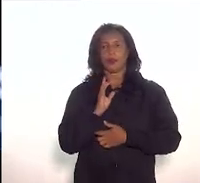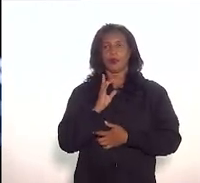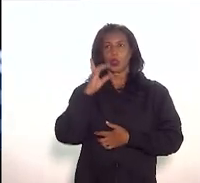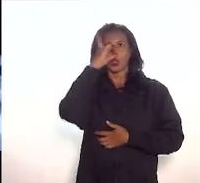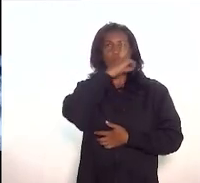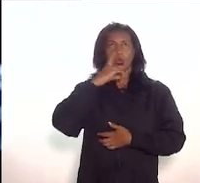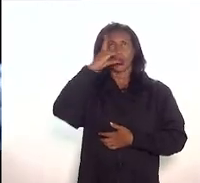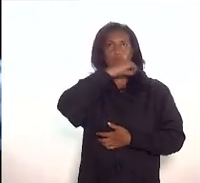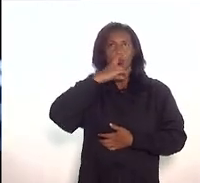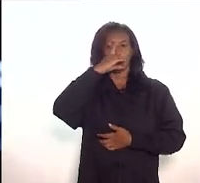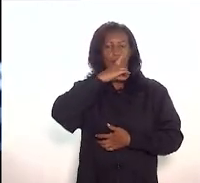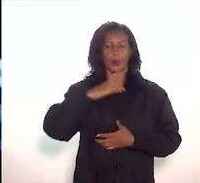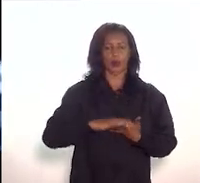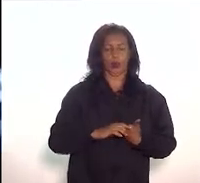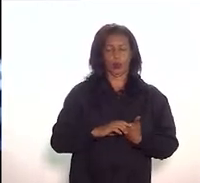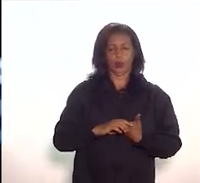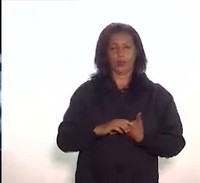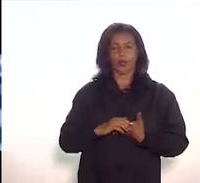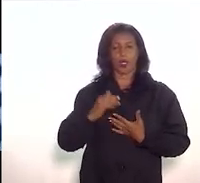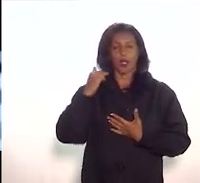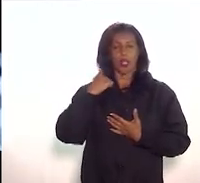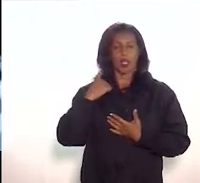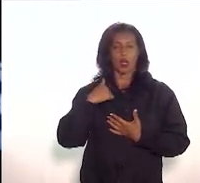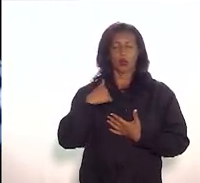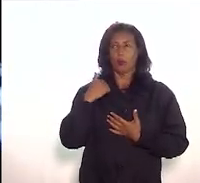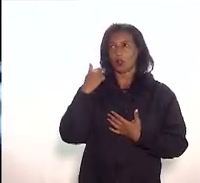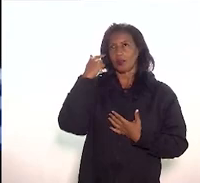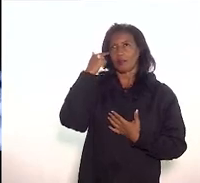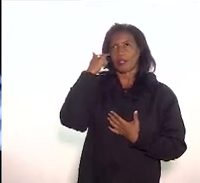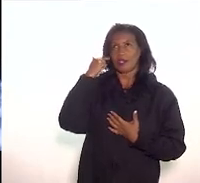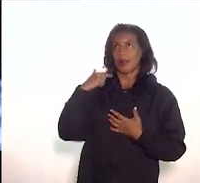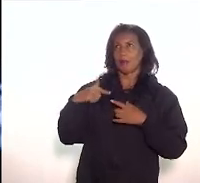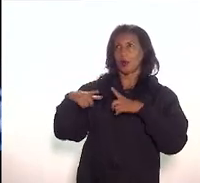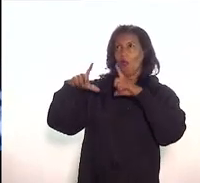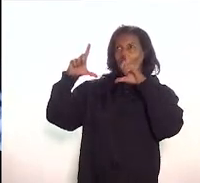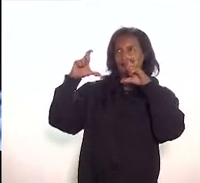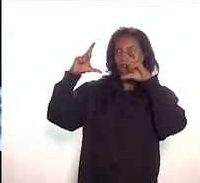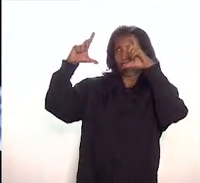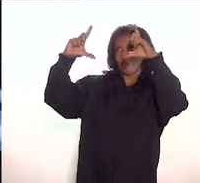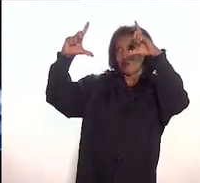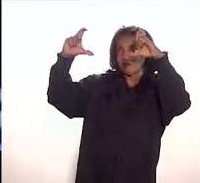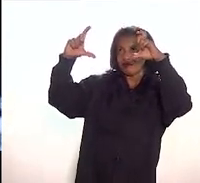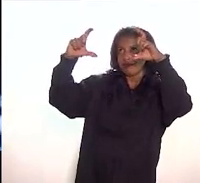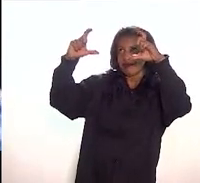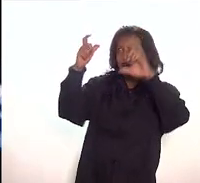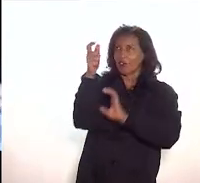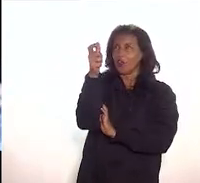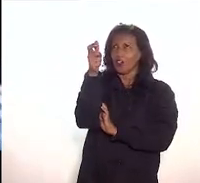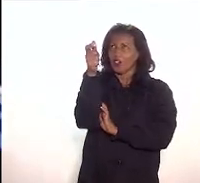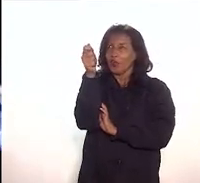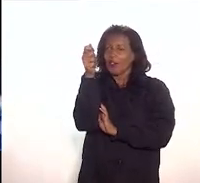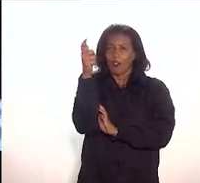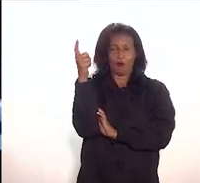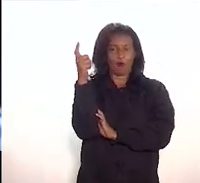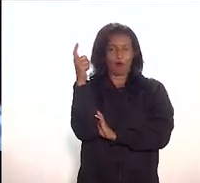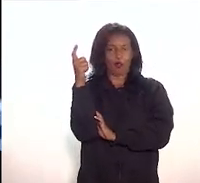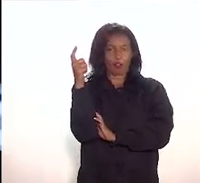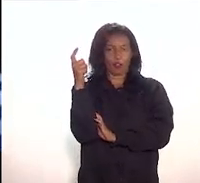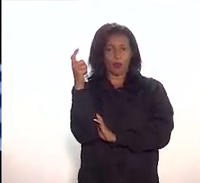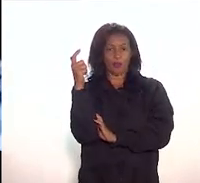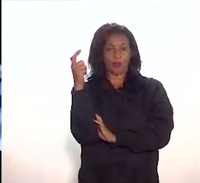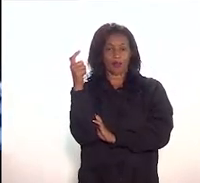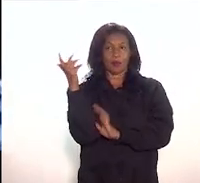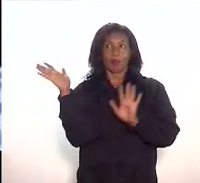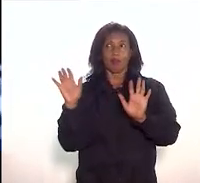idealizar que um visitante vai fazer, tirar uma foto ou utilizar o QR Code para entender a arquitetura da Igreja Zacaria, da Rua do Capete,